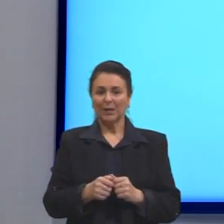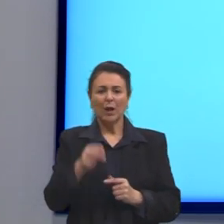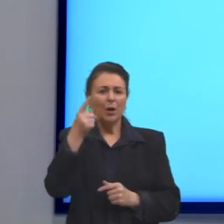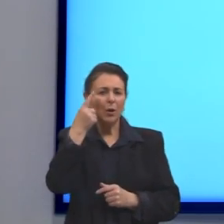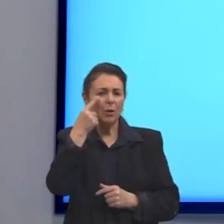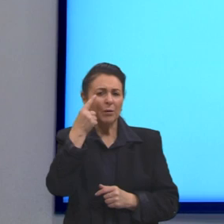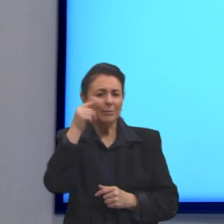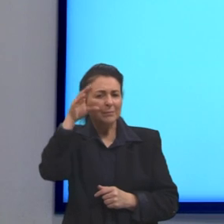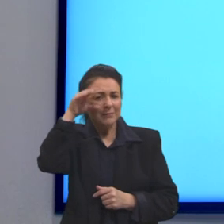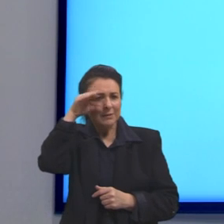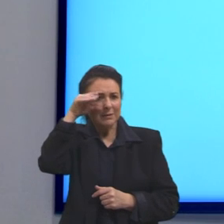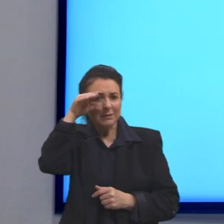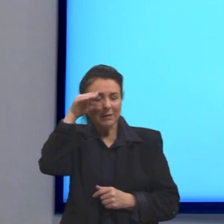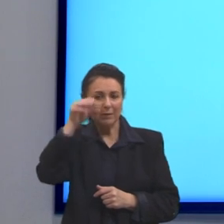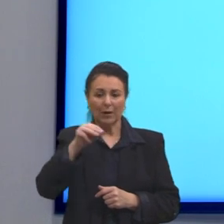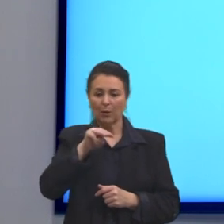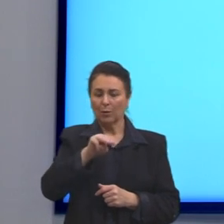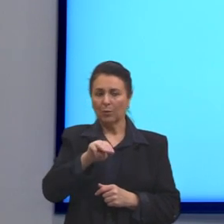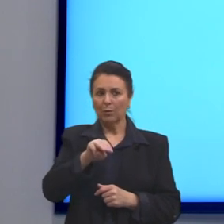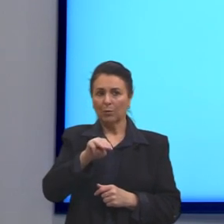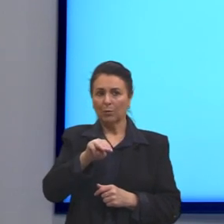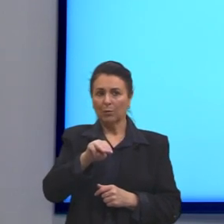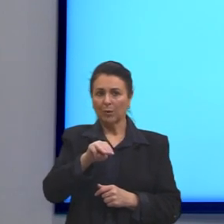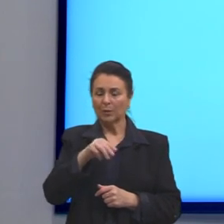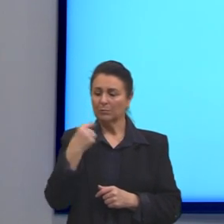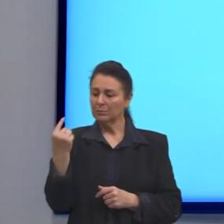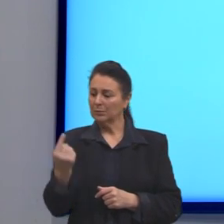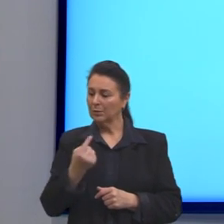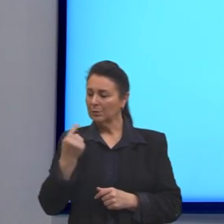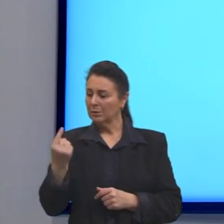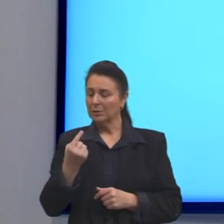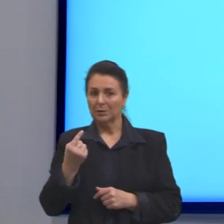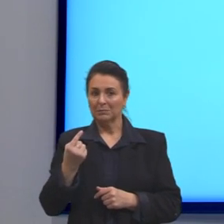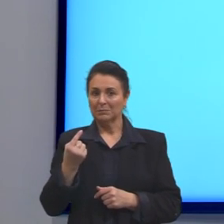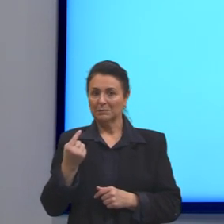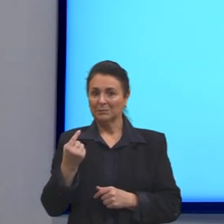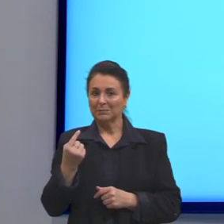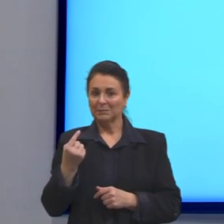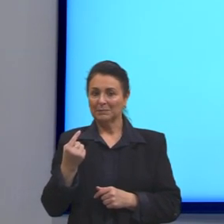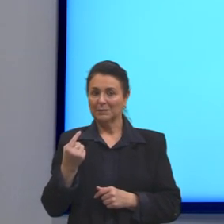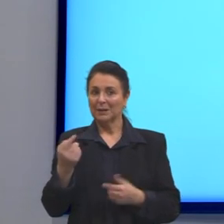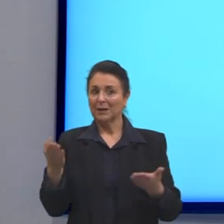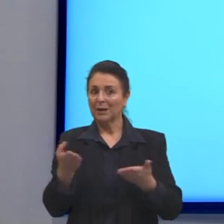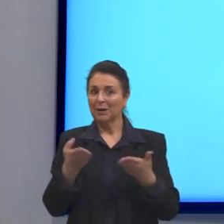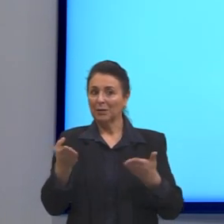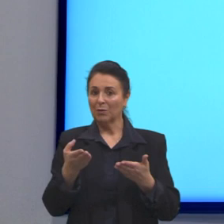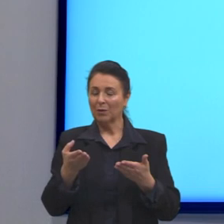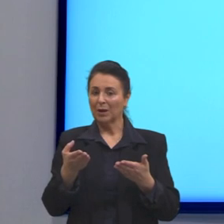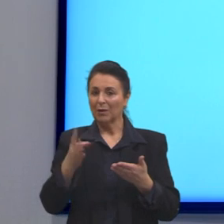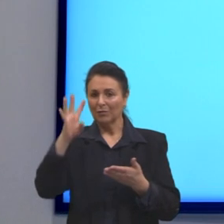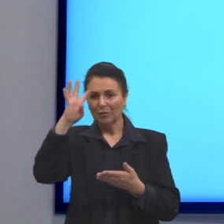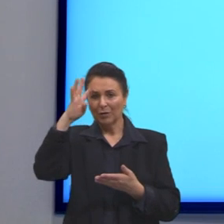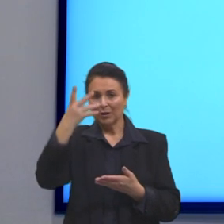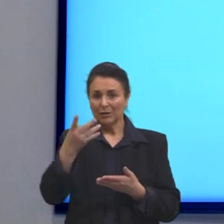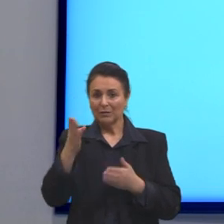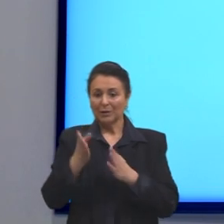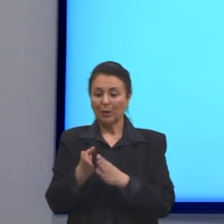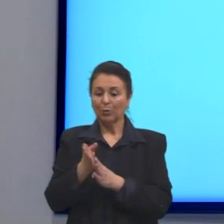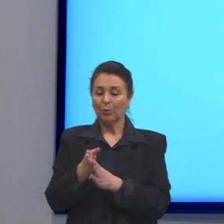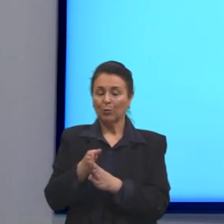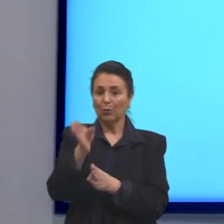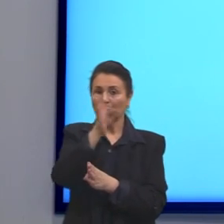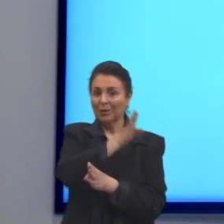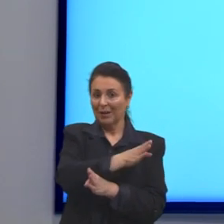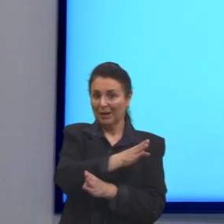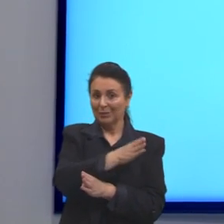Observem que aqui o M ficou sozinho, então ele está isolado. Agora eu vou só resolver o que eu tenho desse outro lado